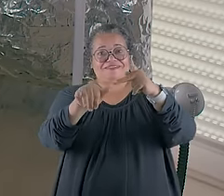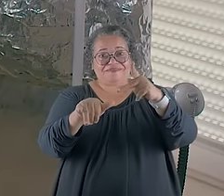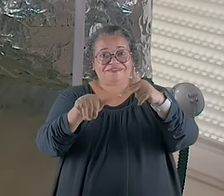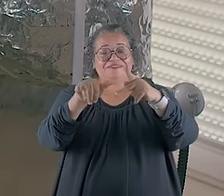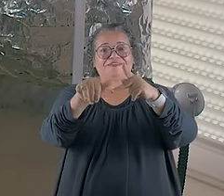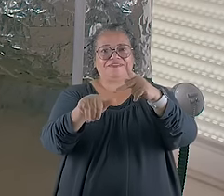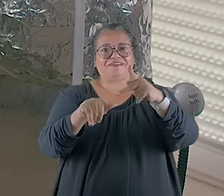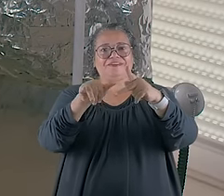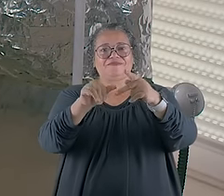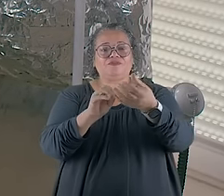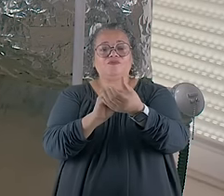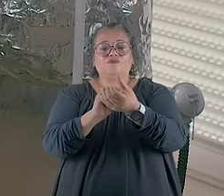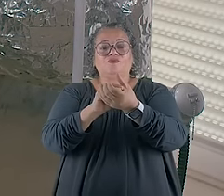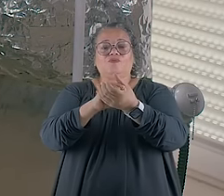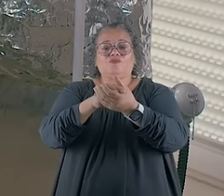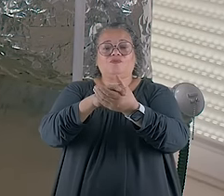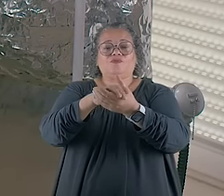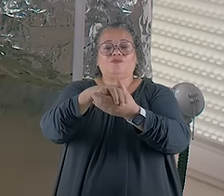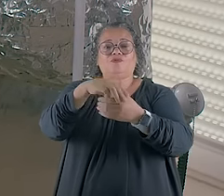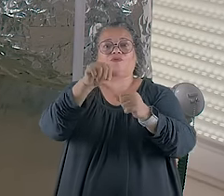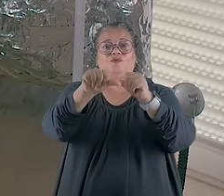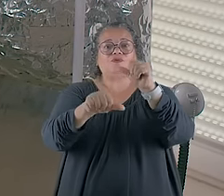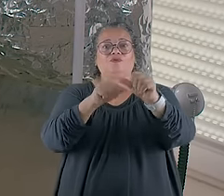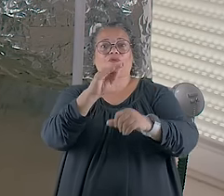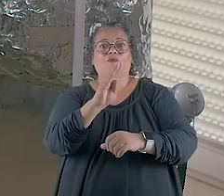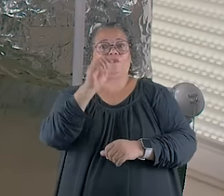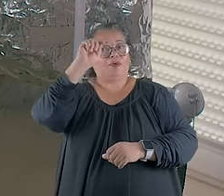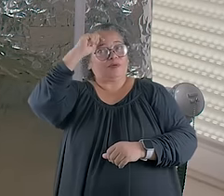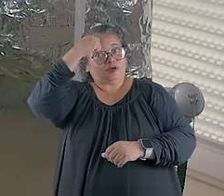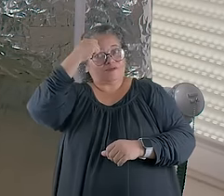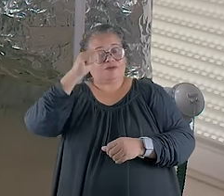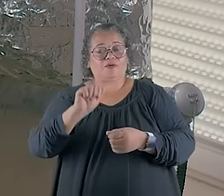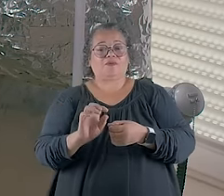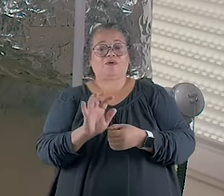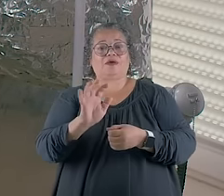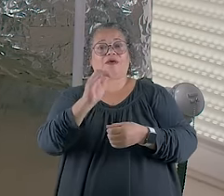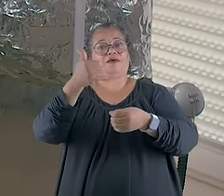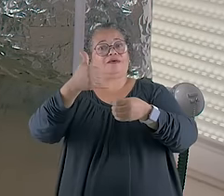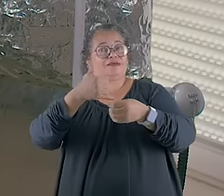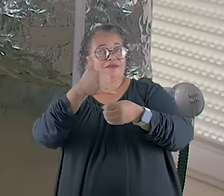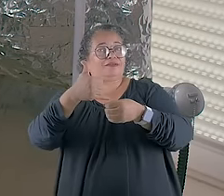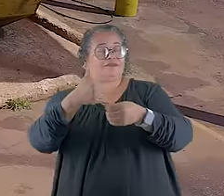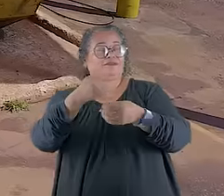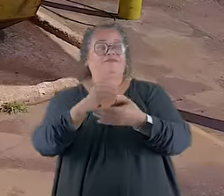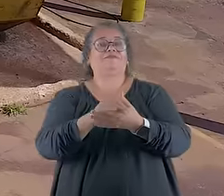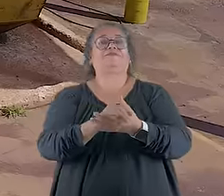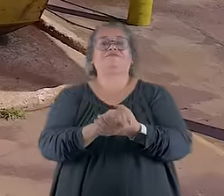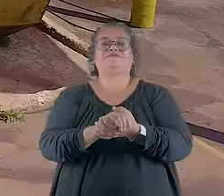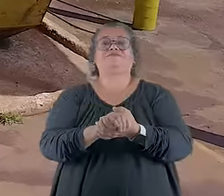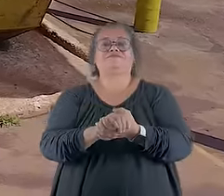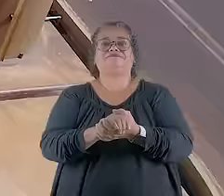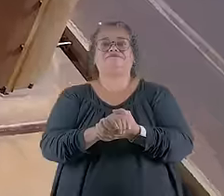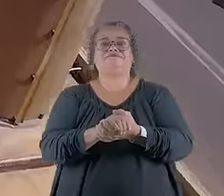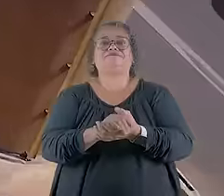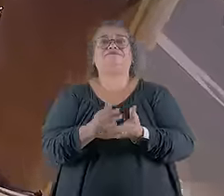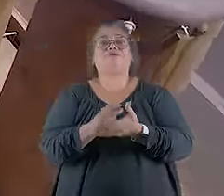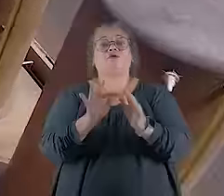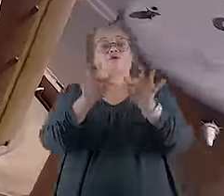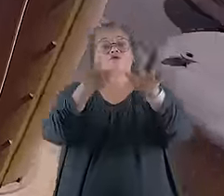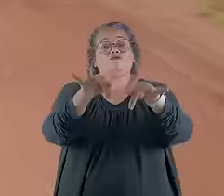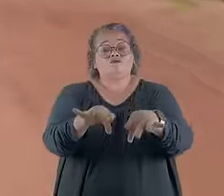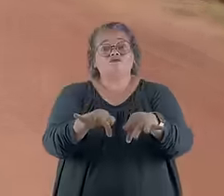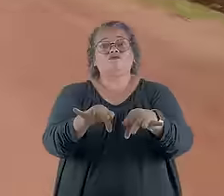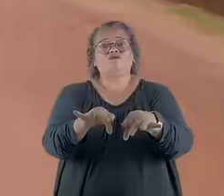pirólise, o lodo de esgoto virou biocarvão, gás e óleo combustível. Com isso,